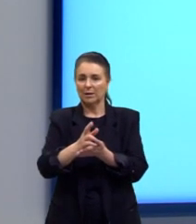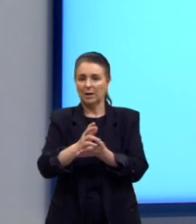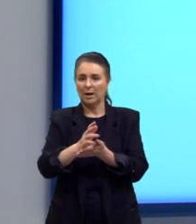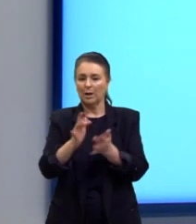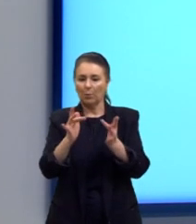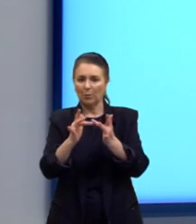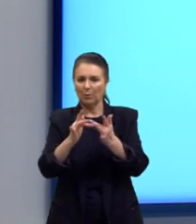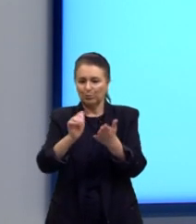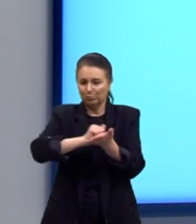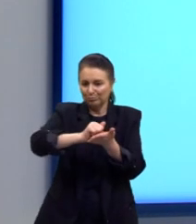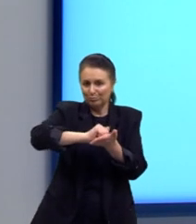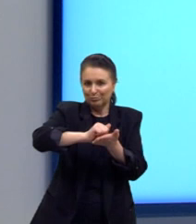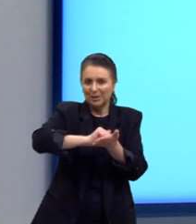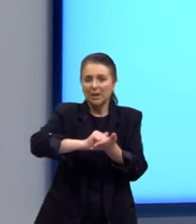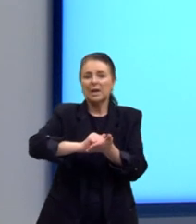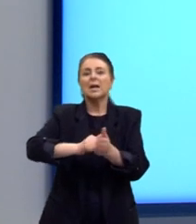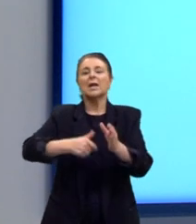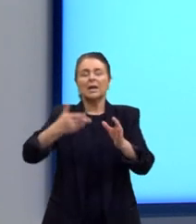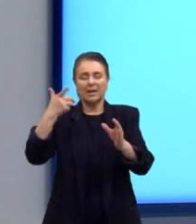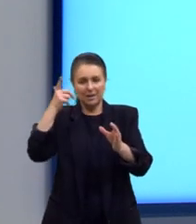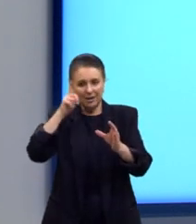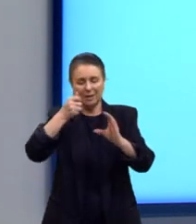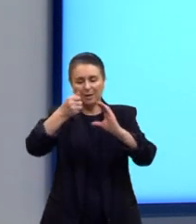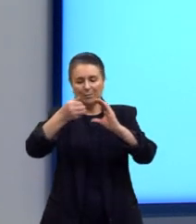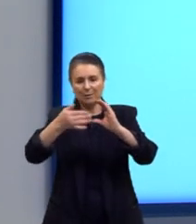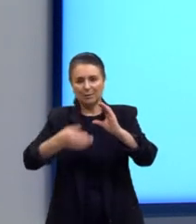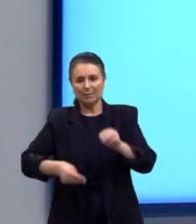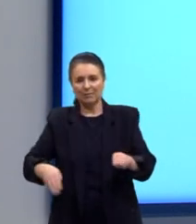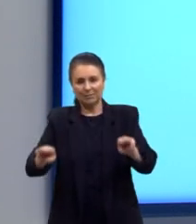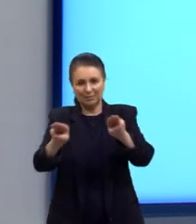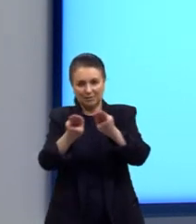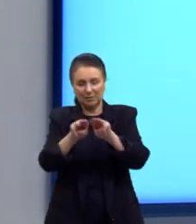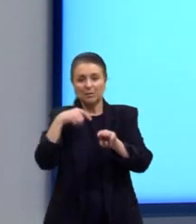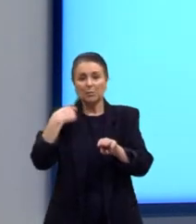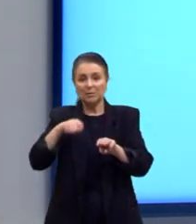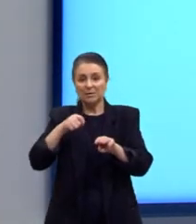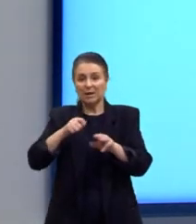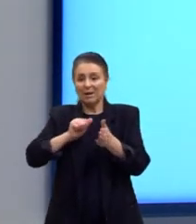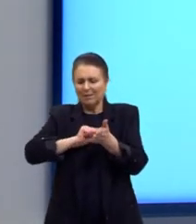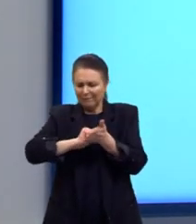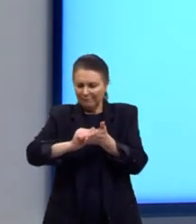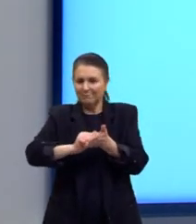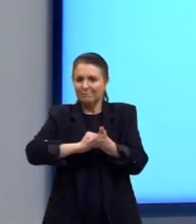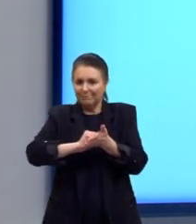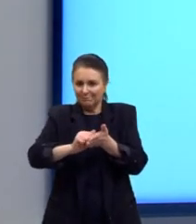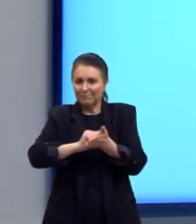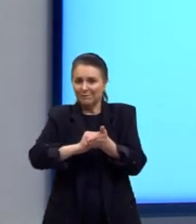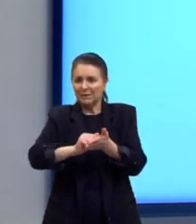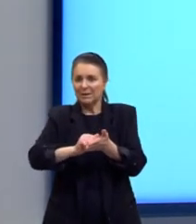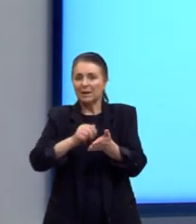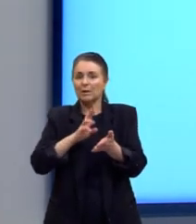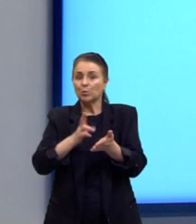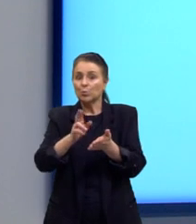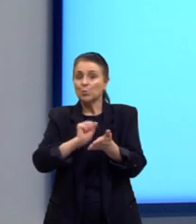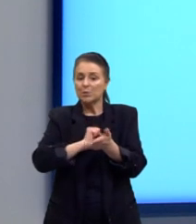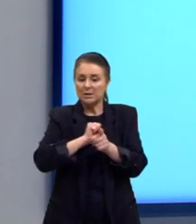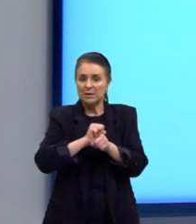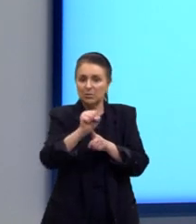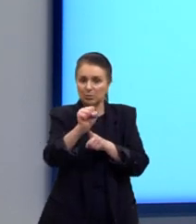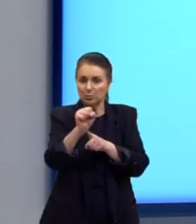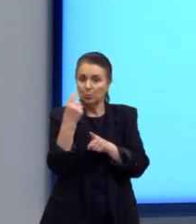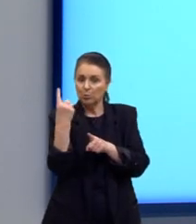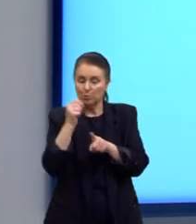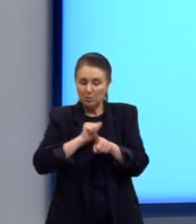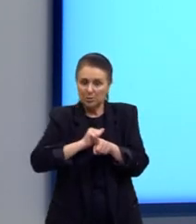ele adquire, então, a propriedade magnética. É necessário que essa fricção ocorra em um sentido único, tá?